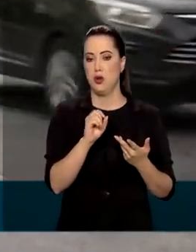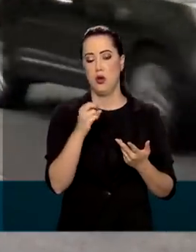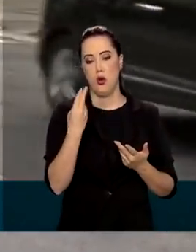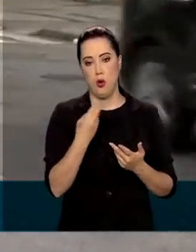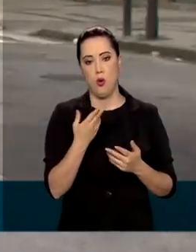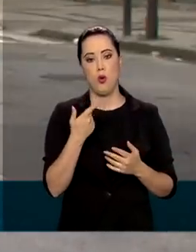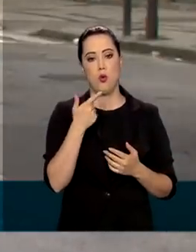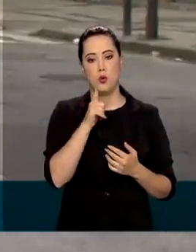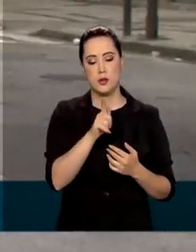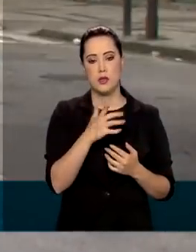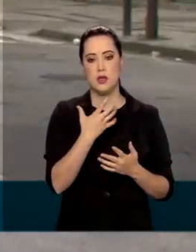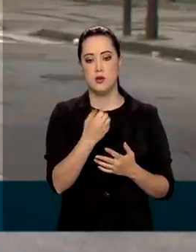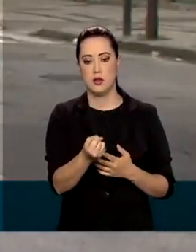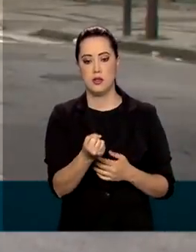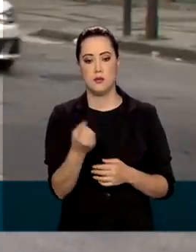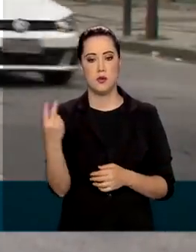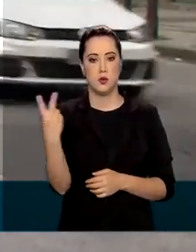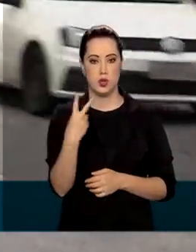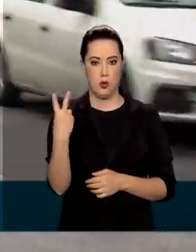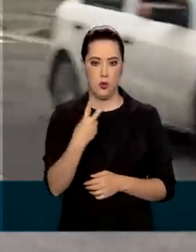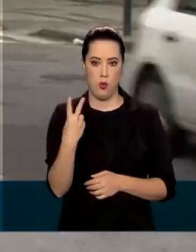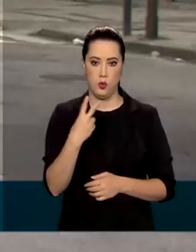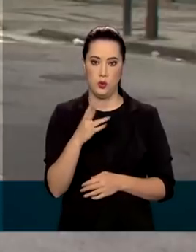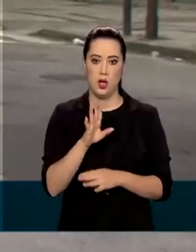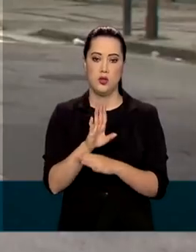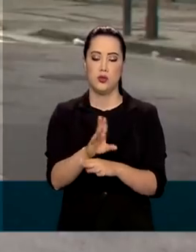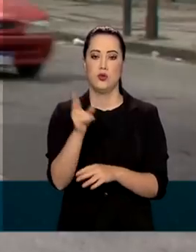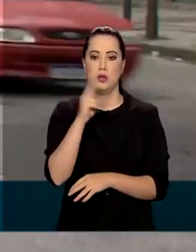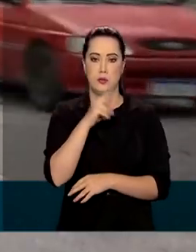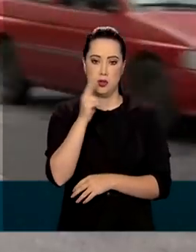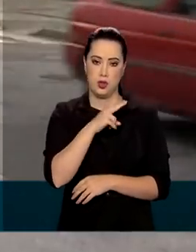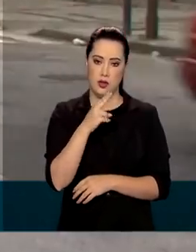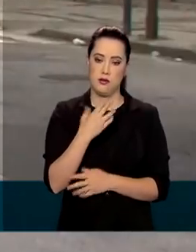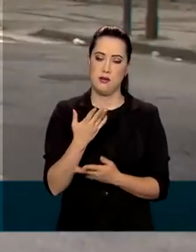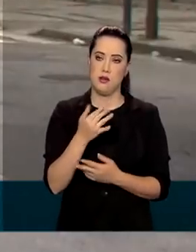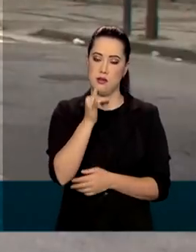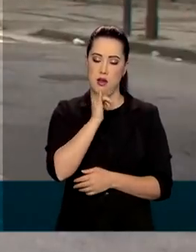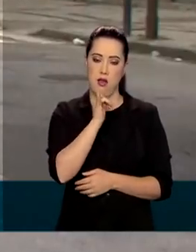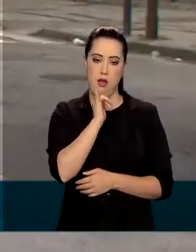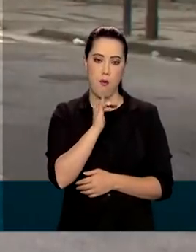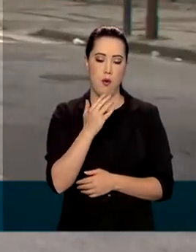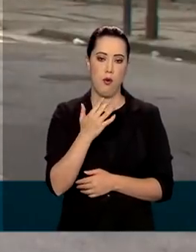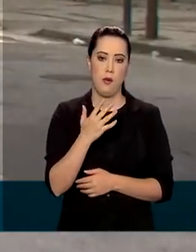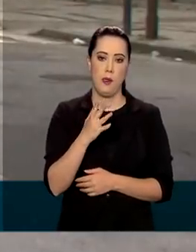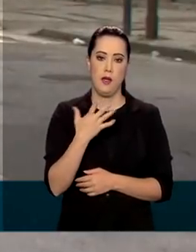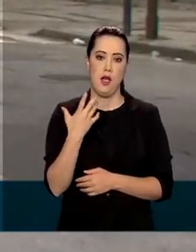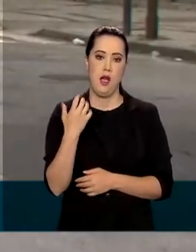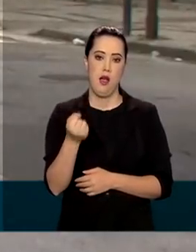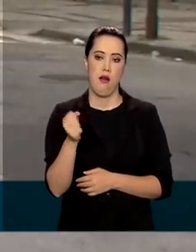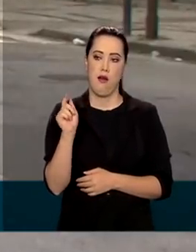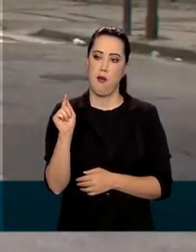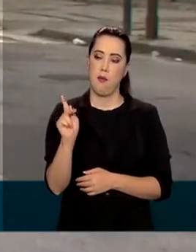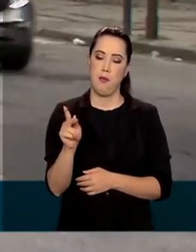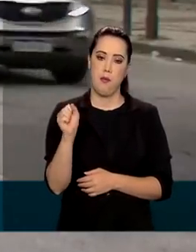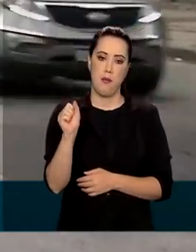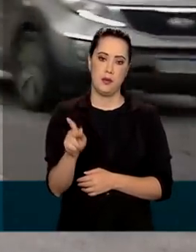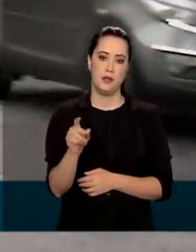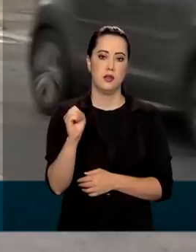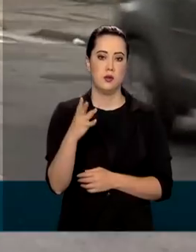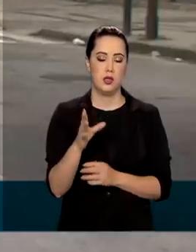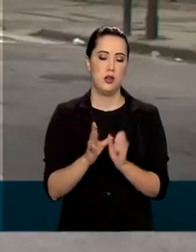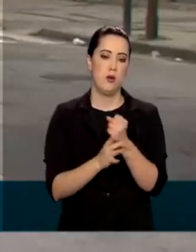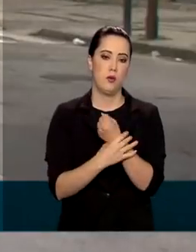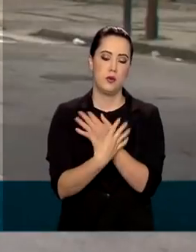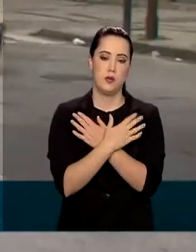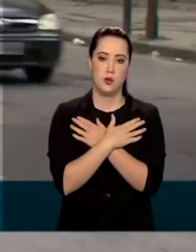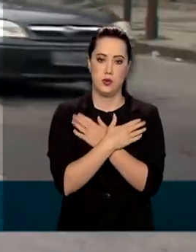passaram a receber um segundo benefício assistencial do governo, como por exemplo, aposentadoria ou seguro-desemprego.